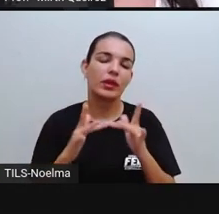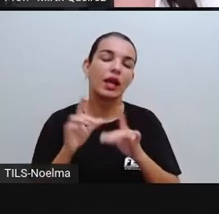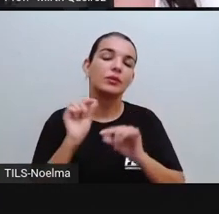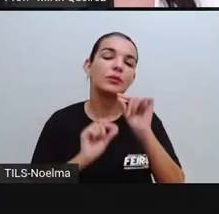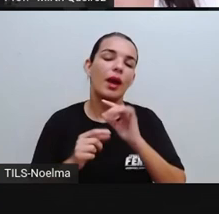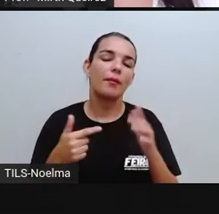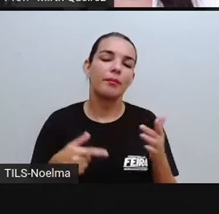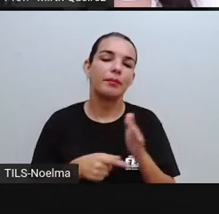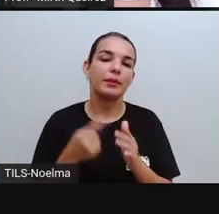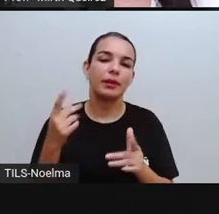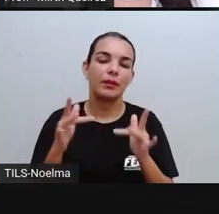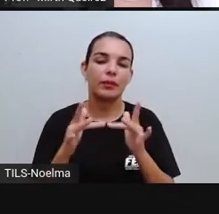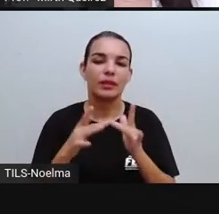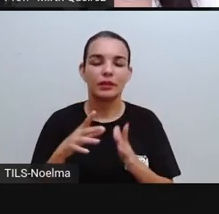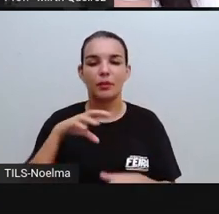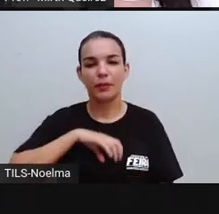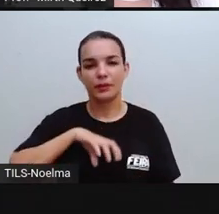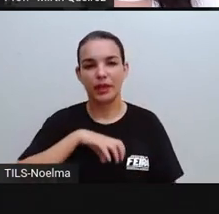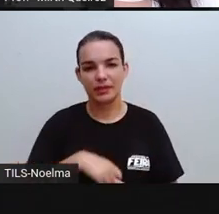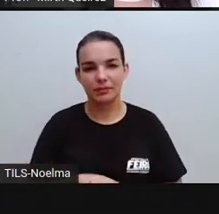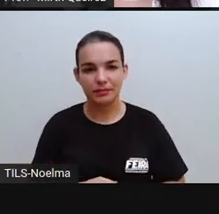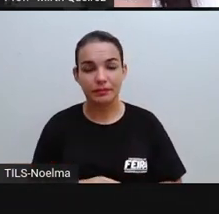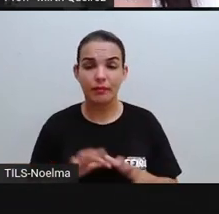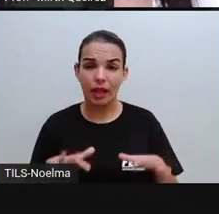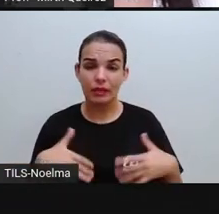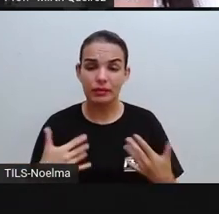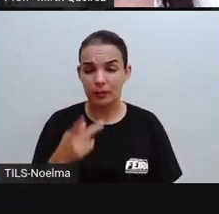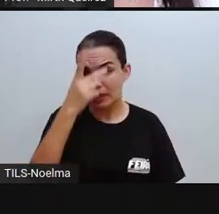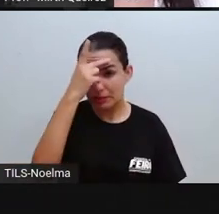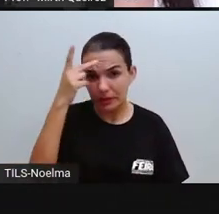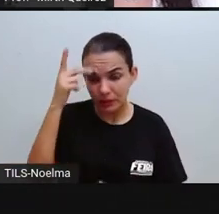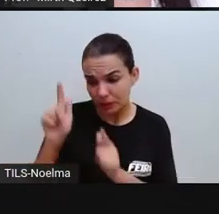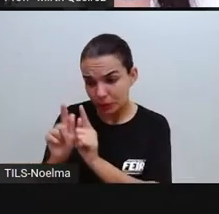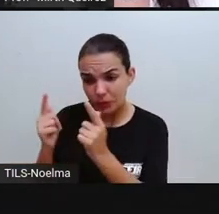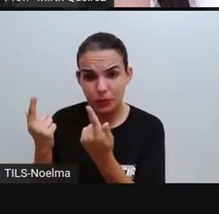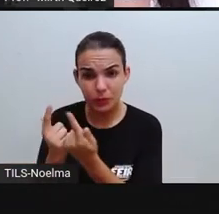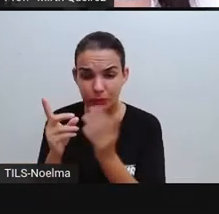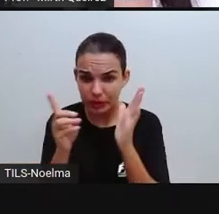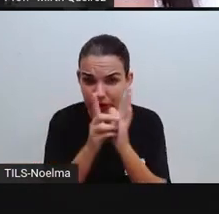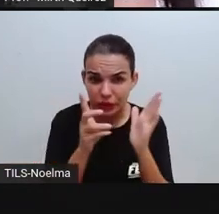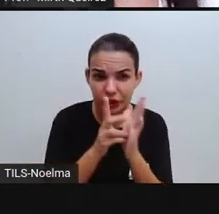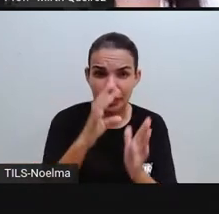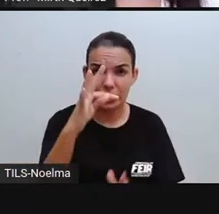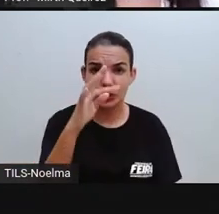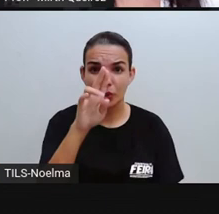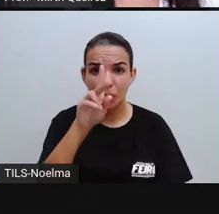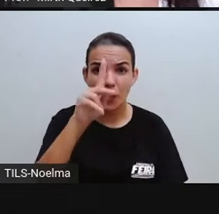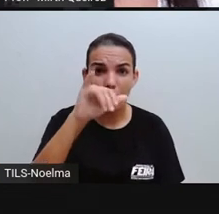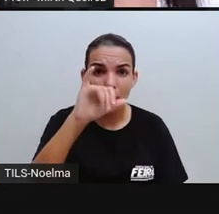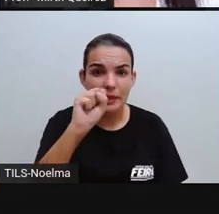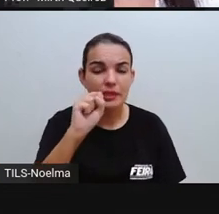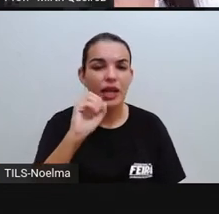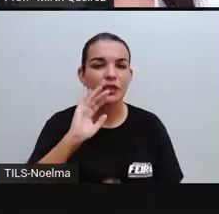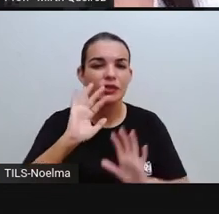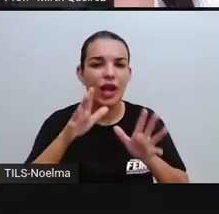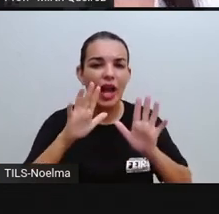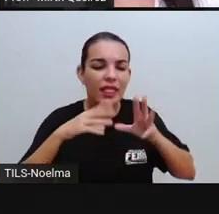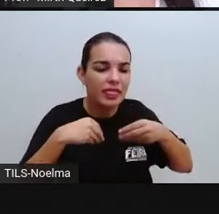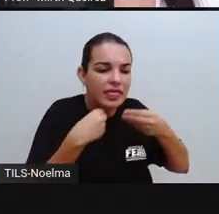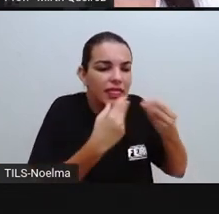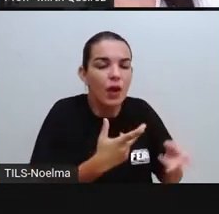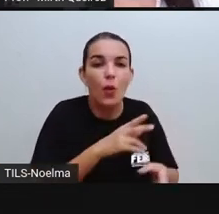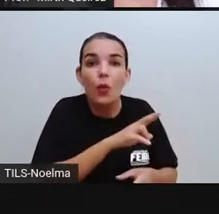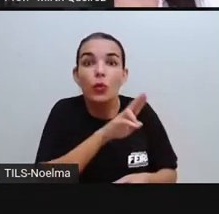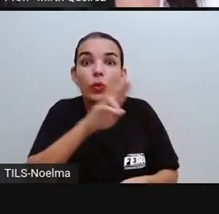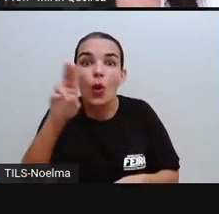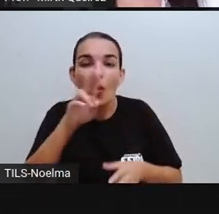Os tupis conheciam a natureza, tinham nomeado os montes, praias e rios, e sabiam quais